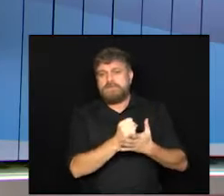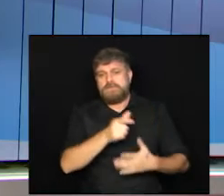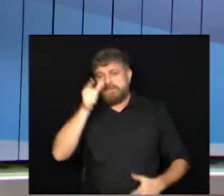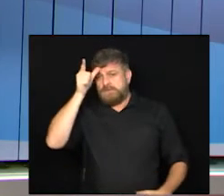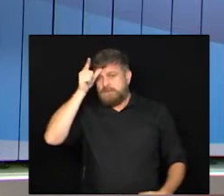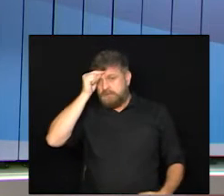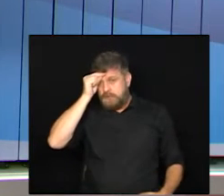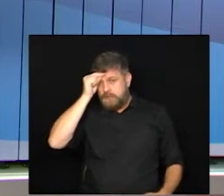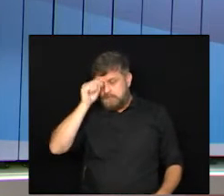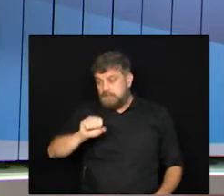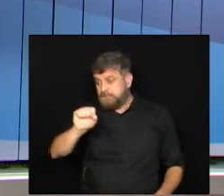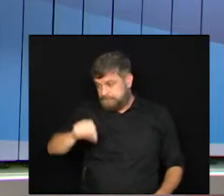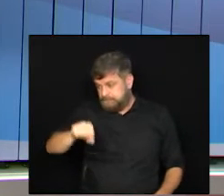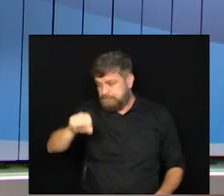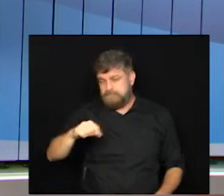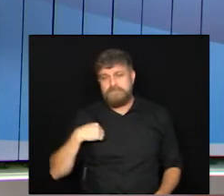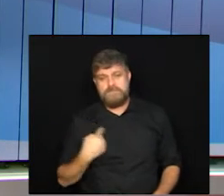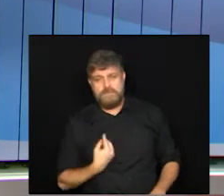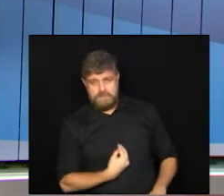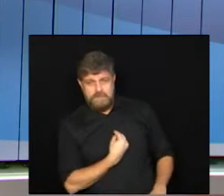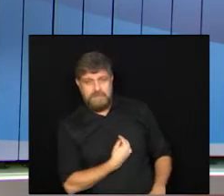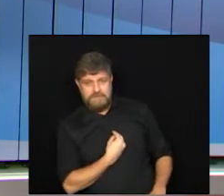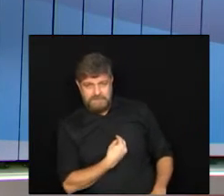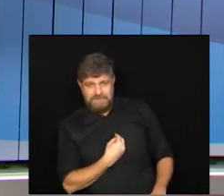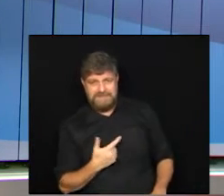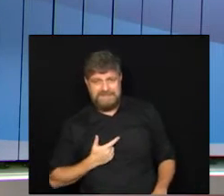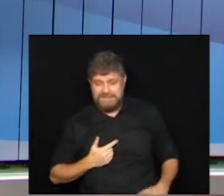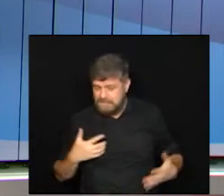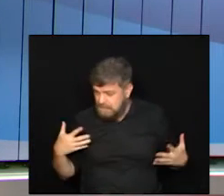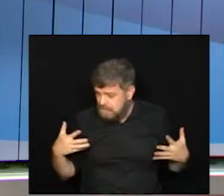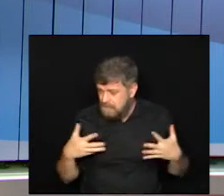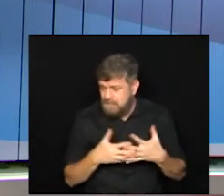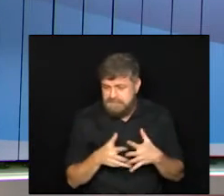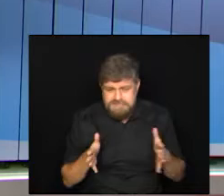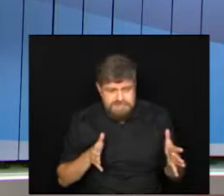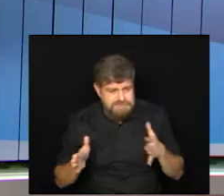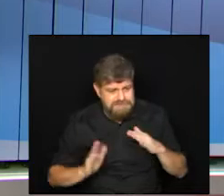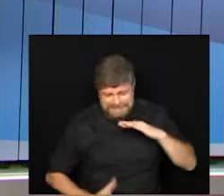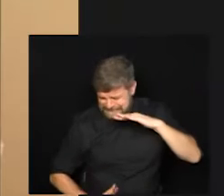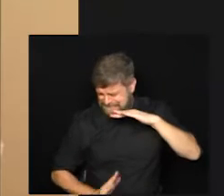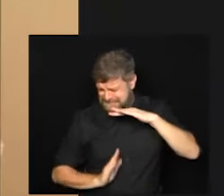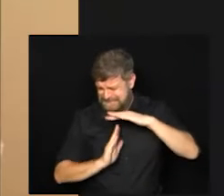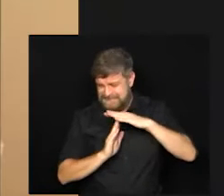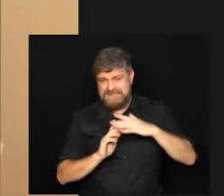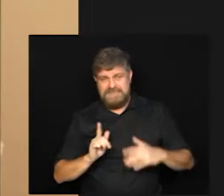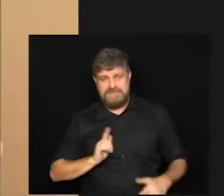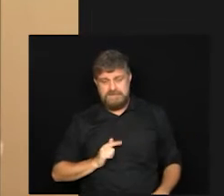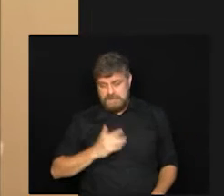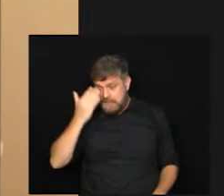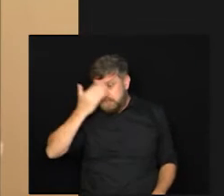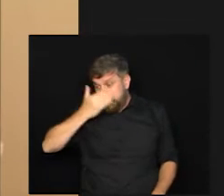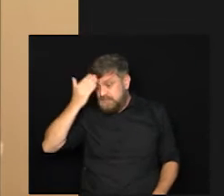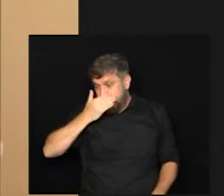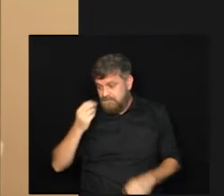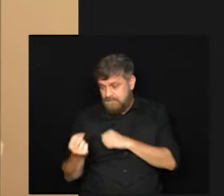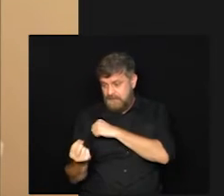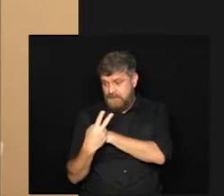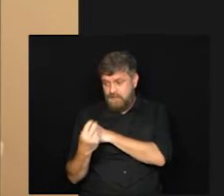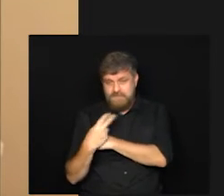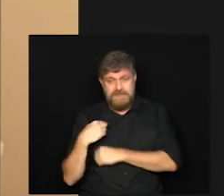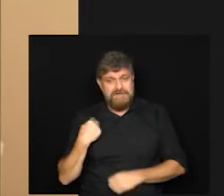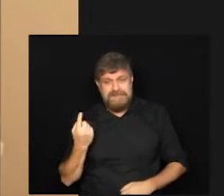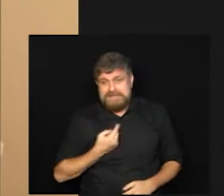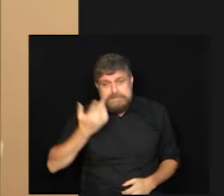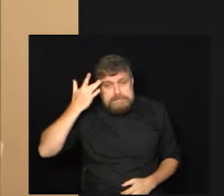exatamente nós estamos vivendo um momento dramático de uma pandemia de um inimigo invisível e que a gente